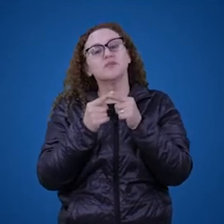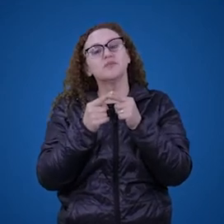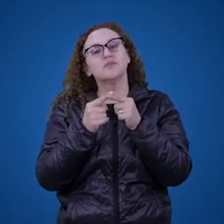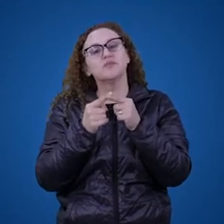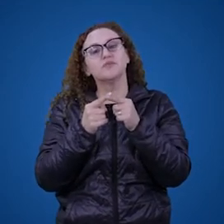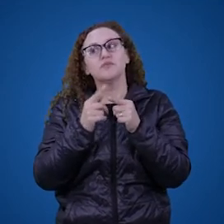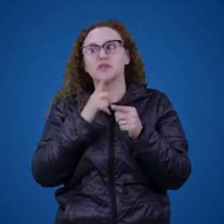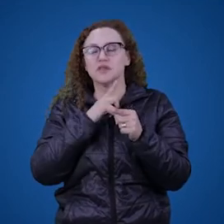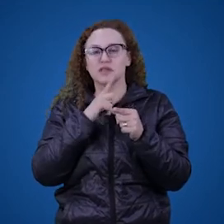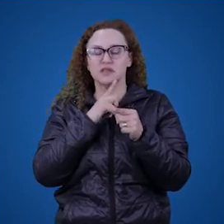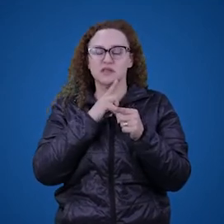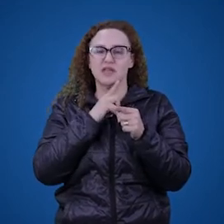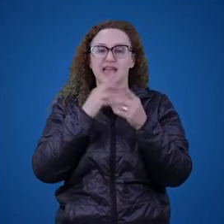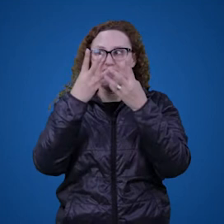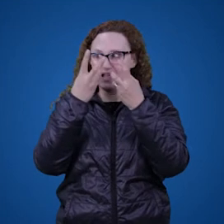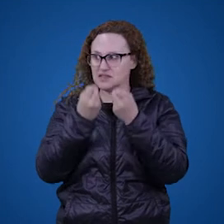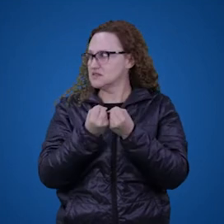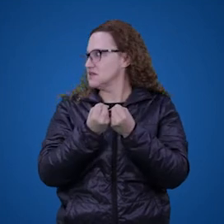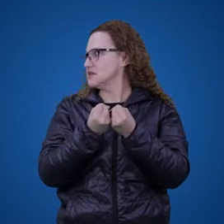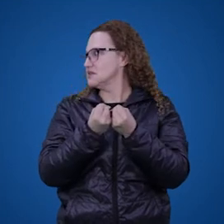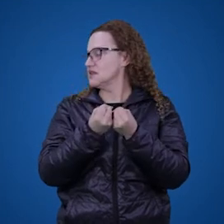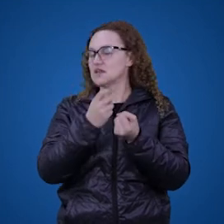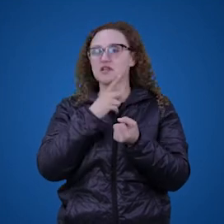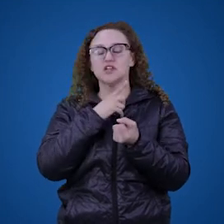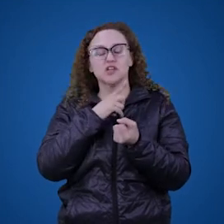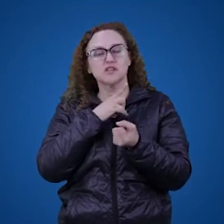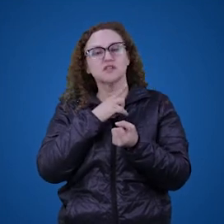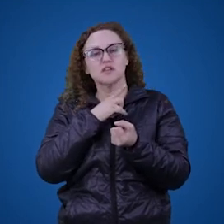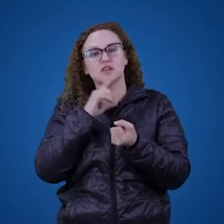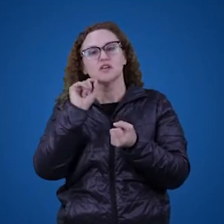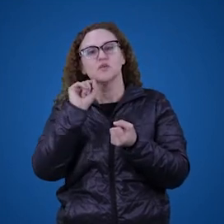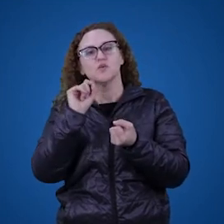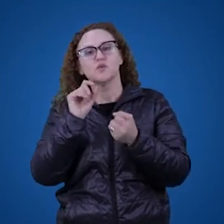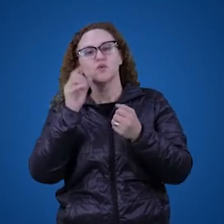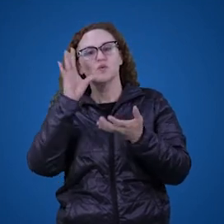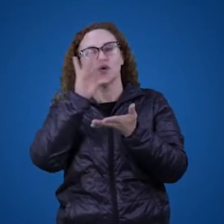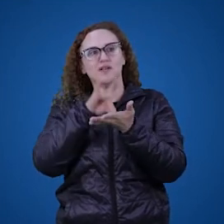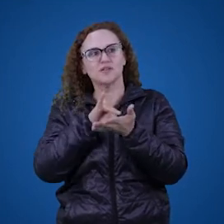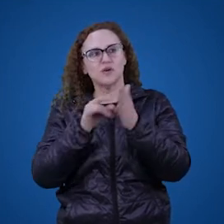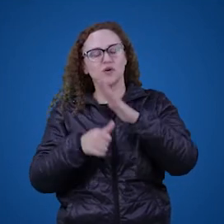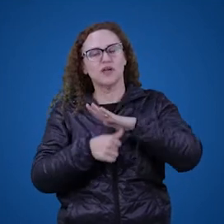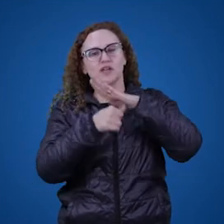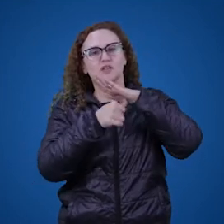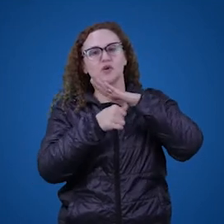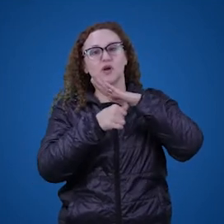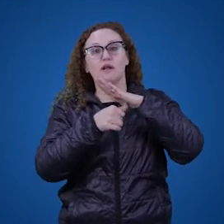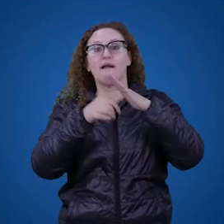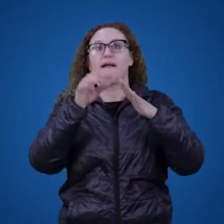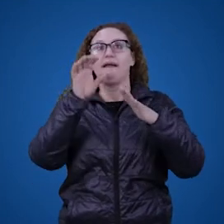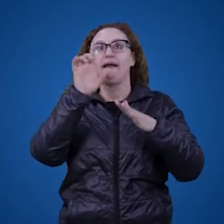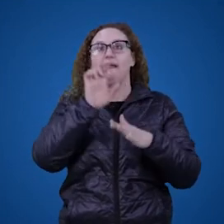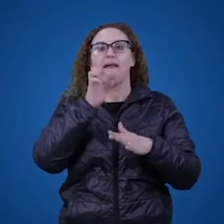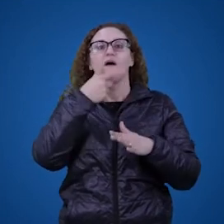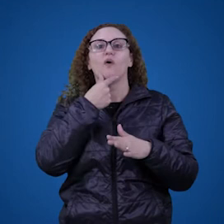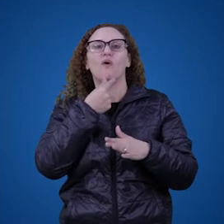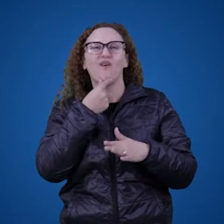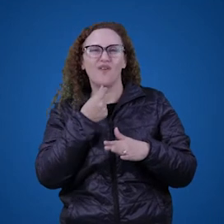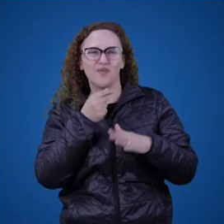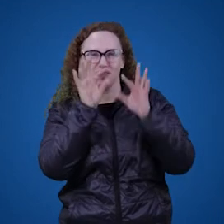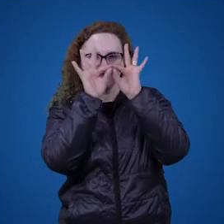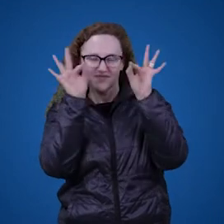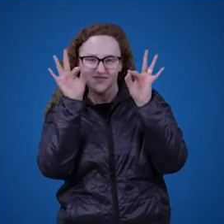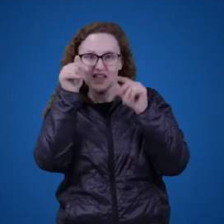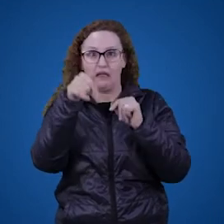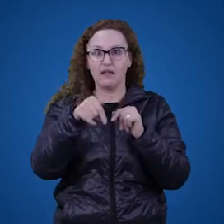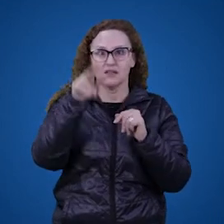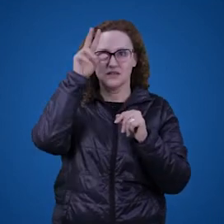quem está aqui disposto a aceitar que quando a gente fala que o atual reitor da Unicentro é homem, na verdade,